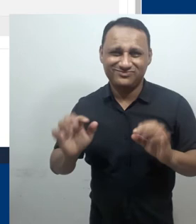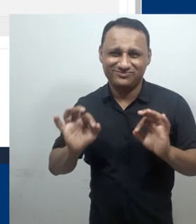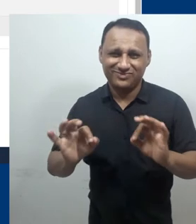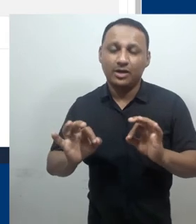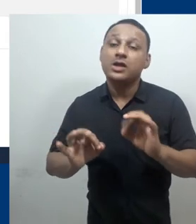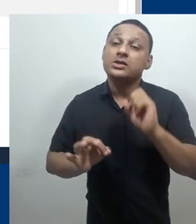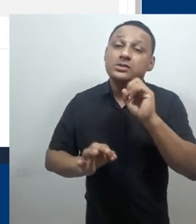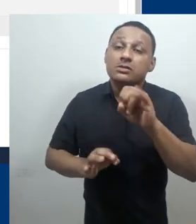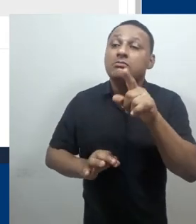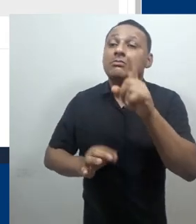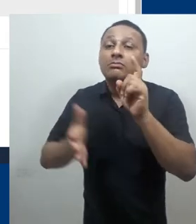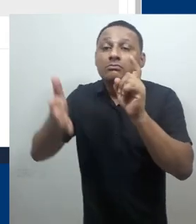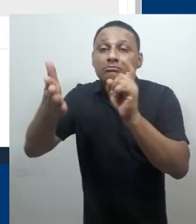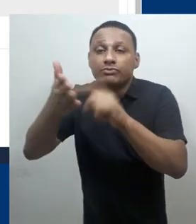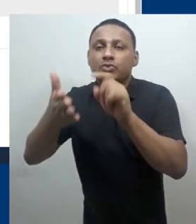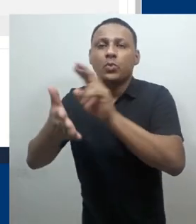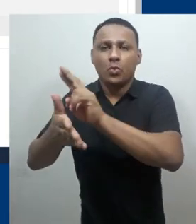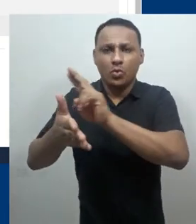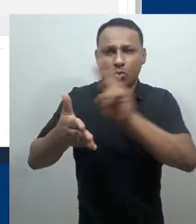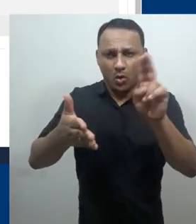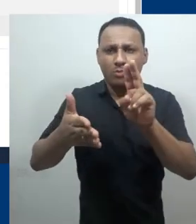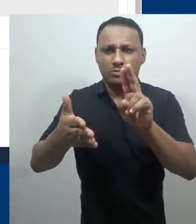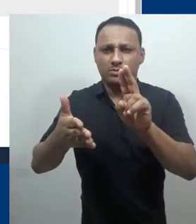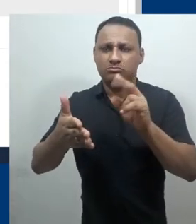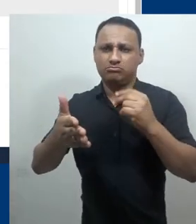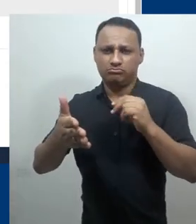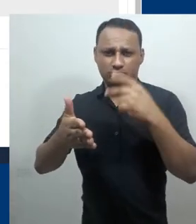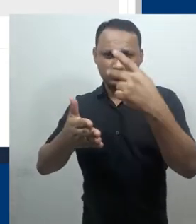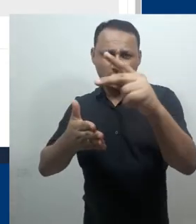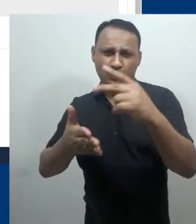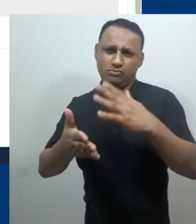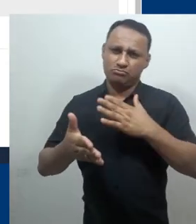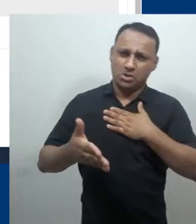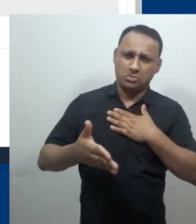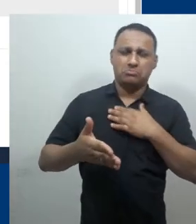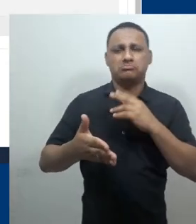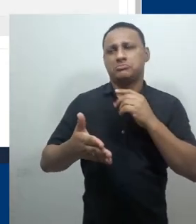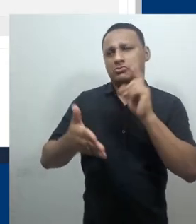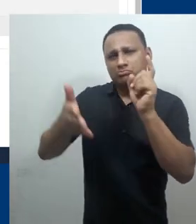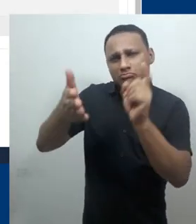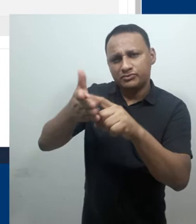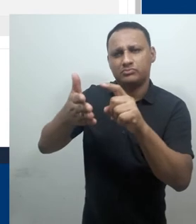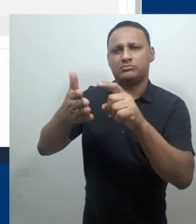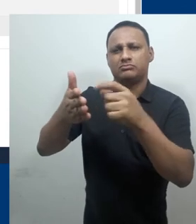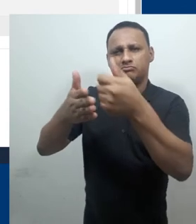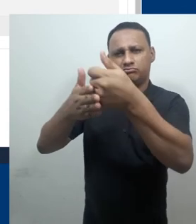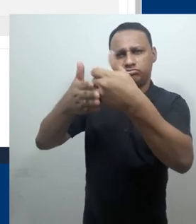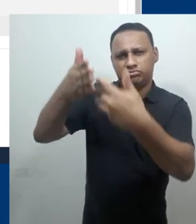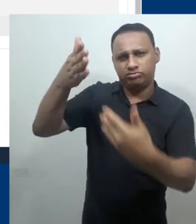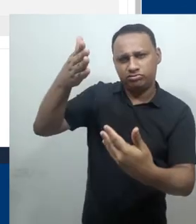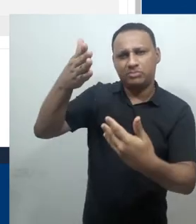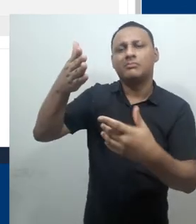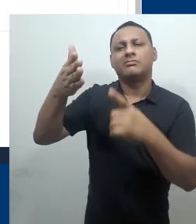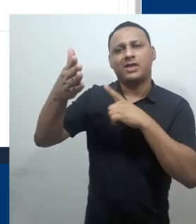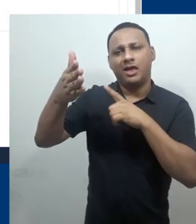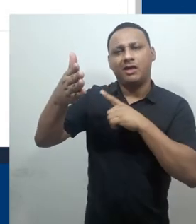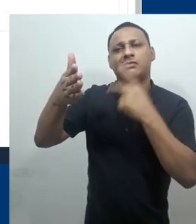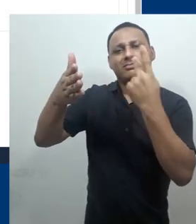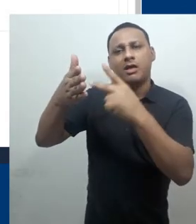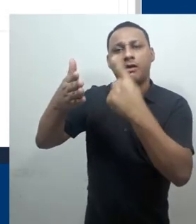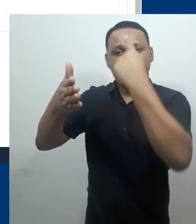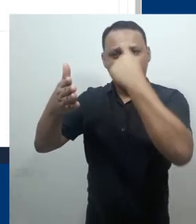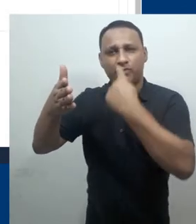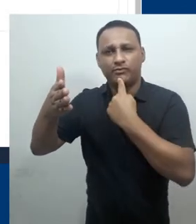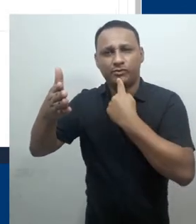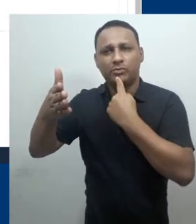aluno Moodle 2. Clicando sobre o nome do usuário, tanto o meu próprio usuário quanto de outros usuários, eu